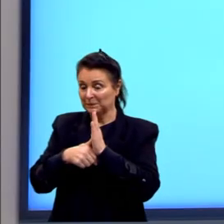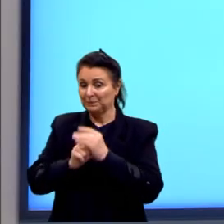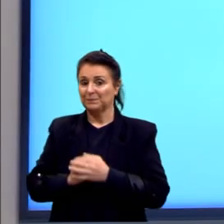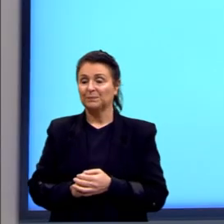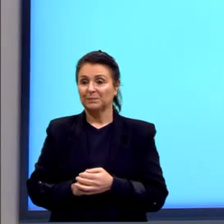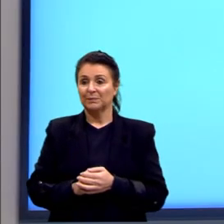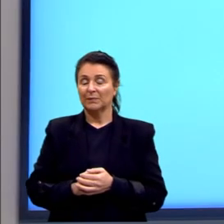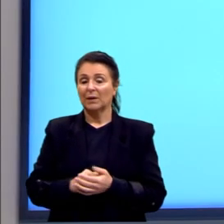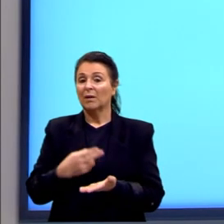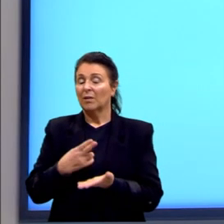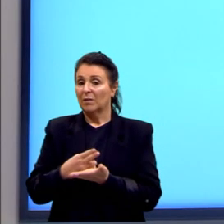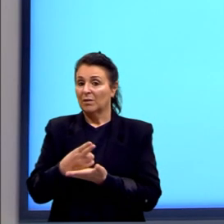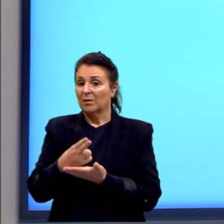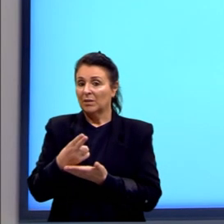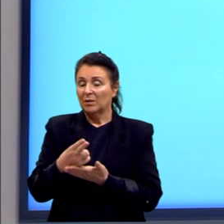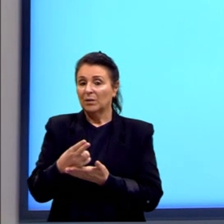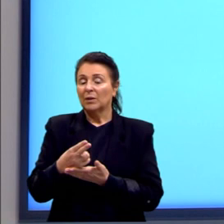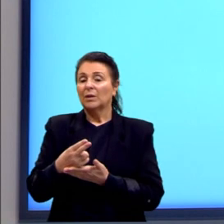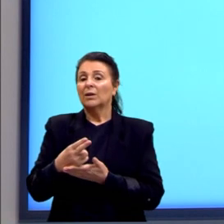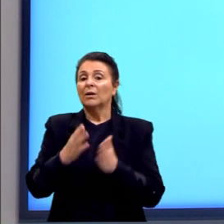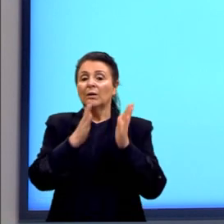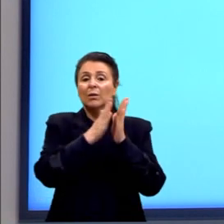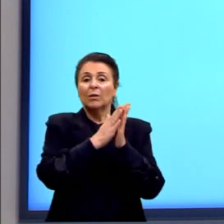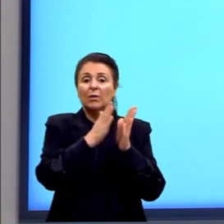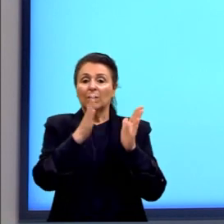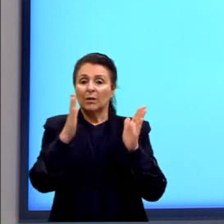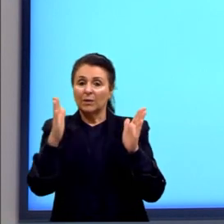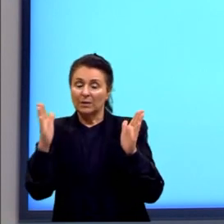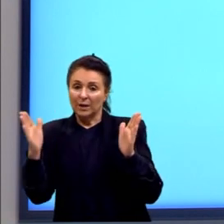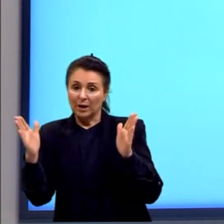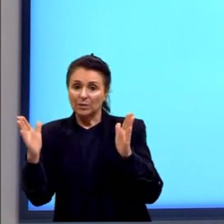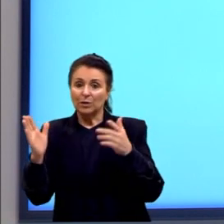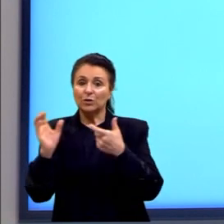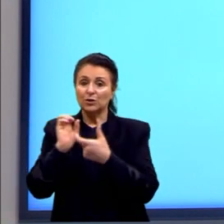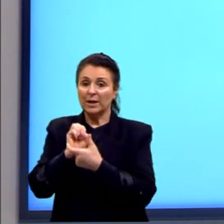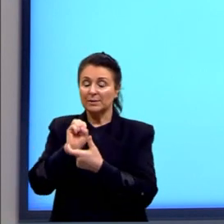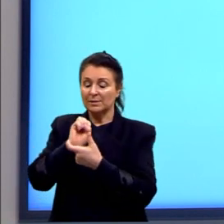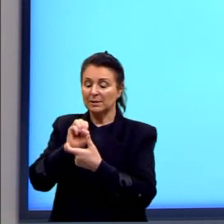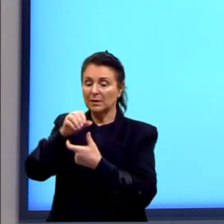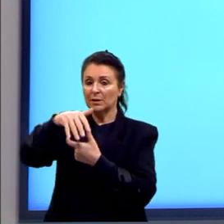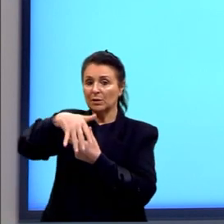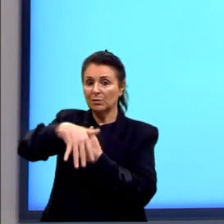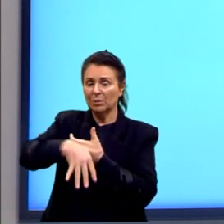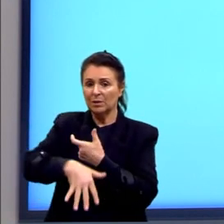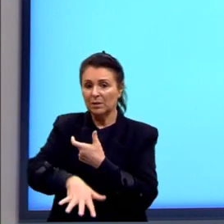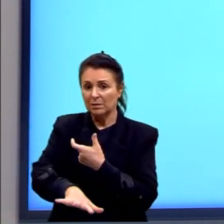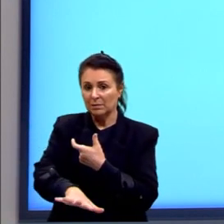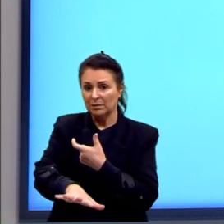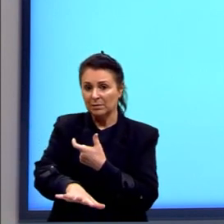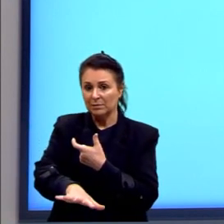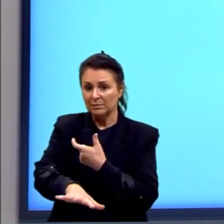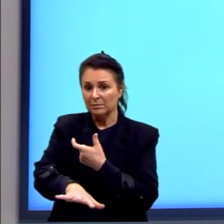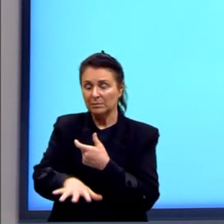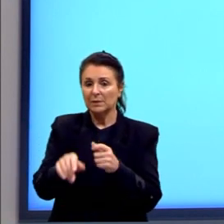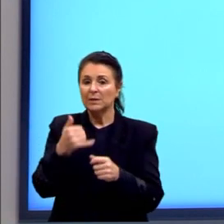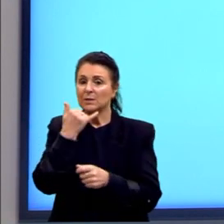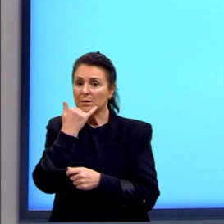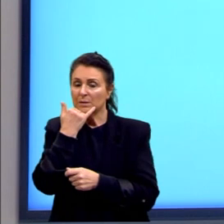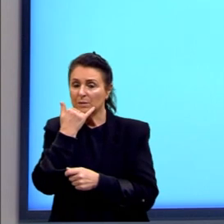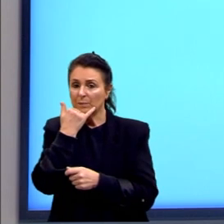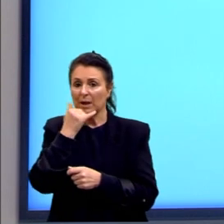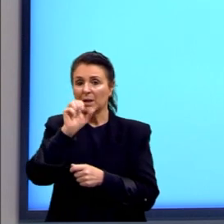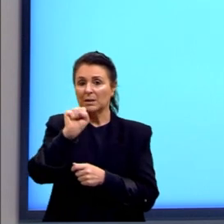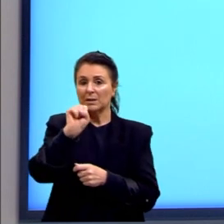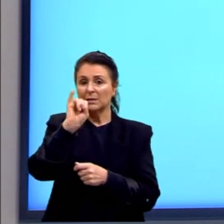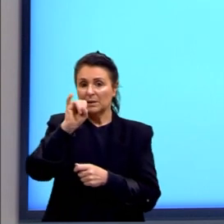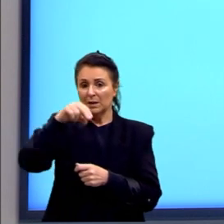Depois, o que a gente chama de processos de sinonimia. O que é isso? Também lembra os nomes que a gente